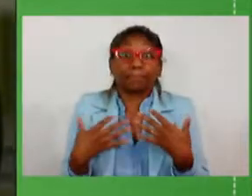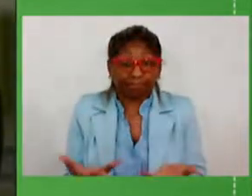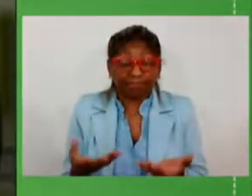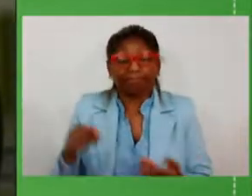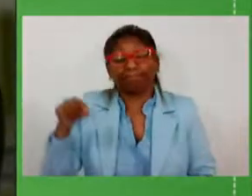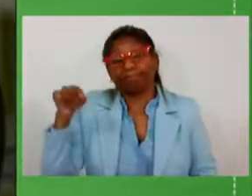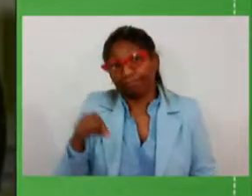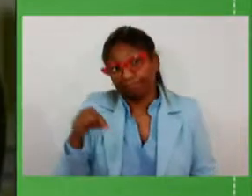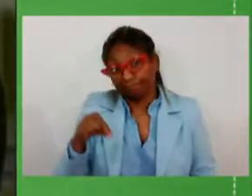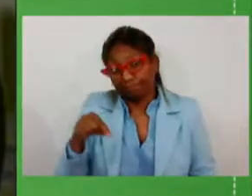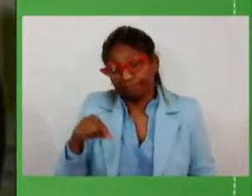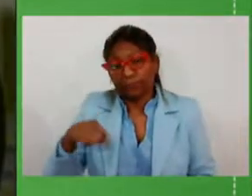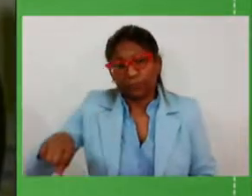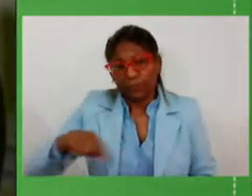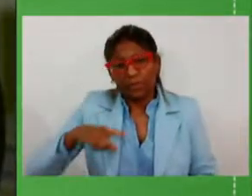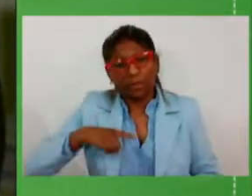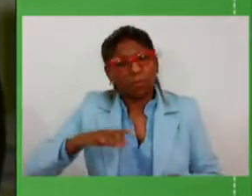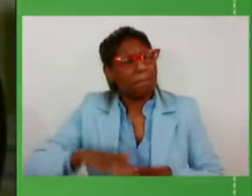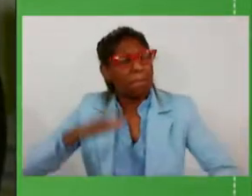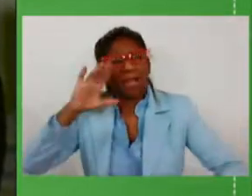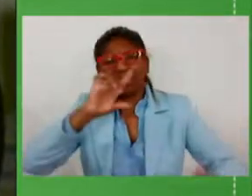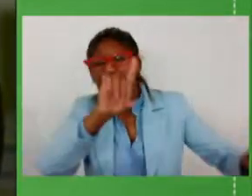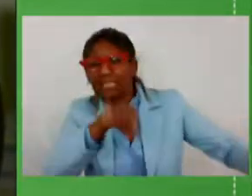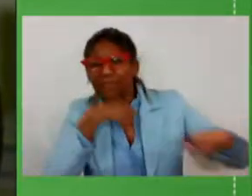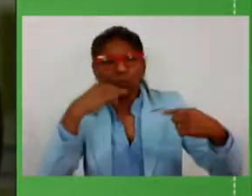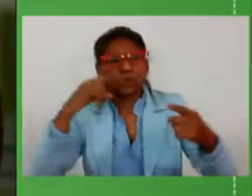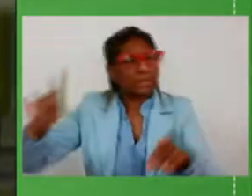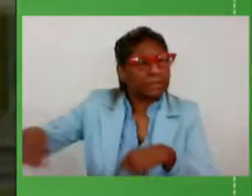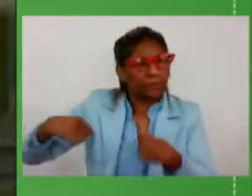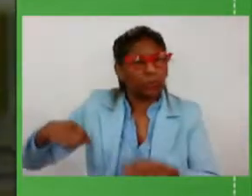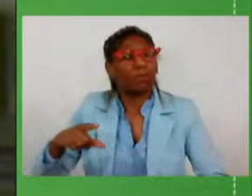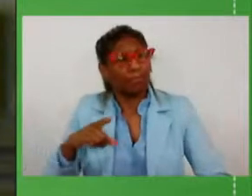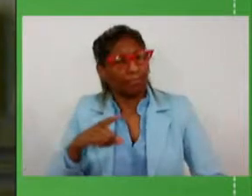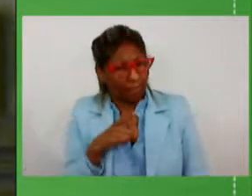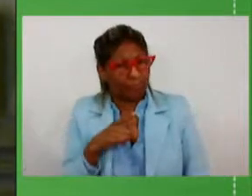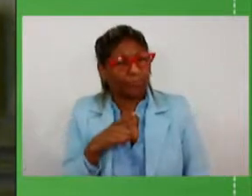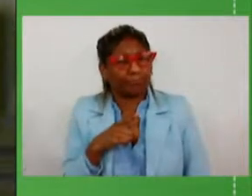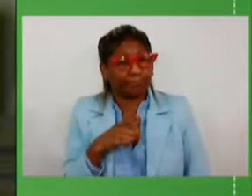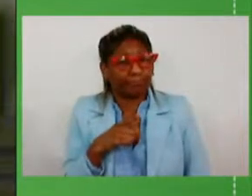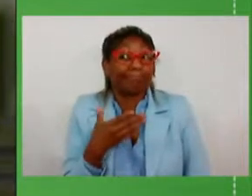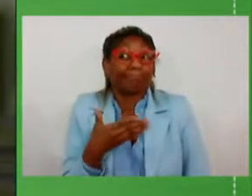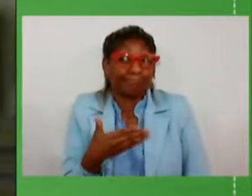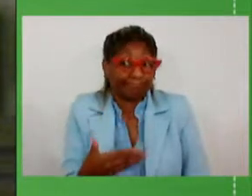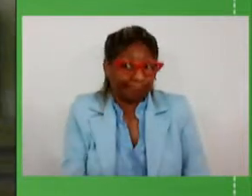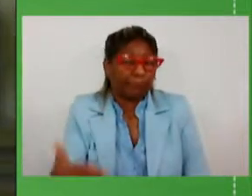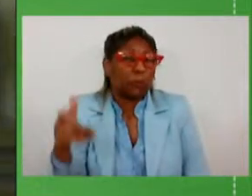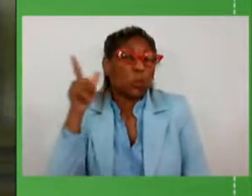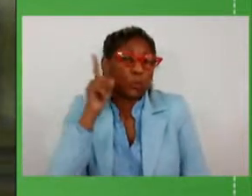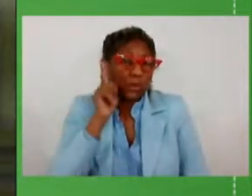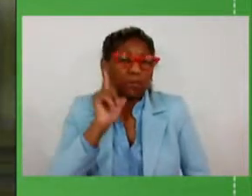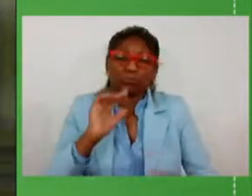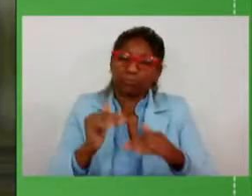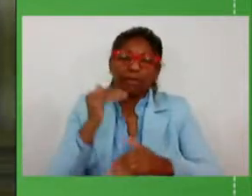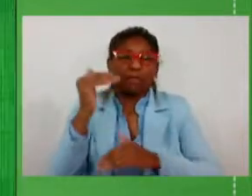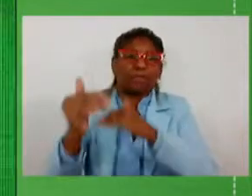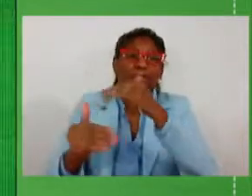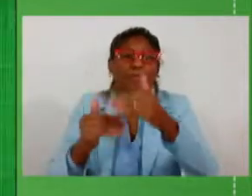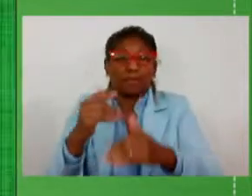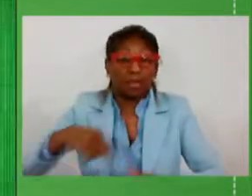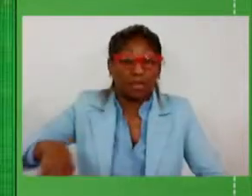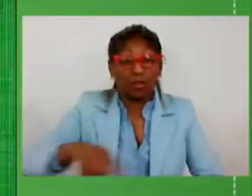porque temos mais desafios pela frente que nós estamos exatamente conseguindo avançar e que possamos